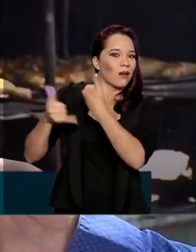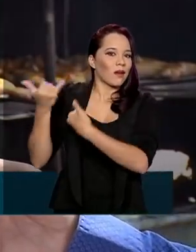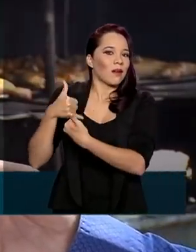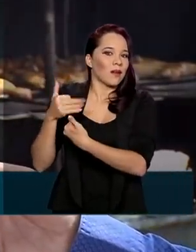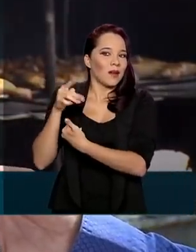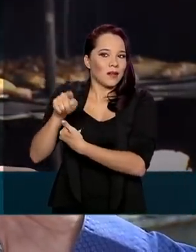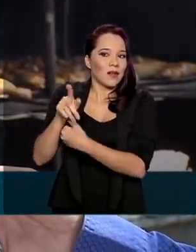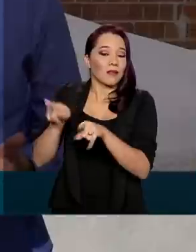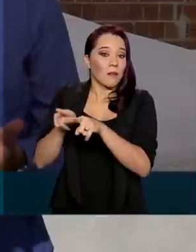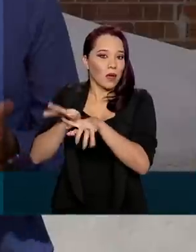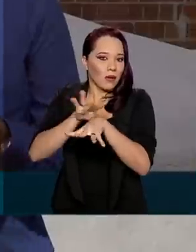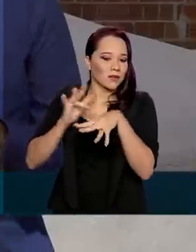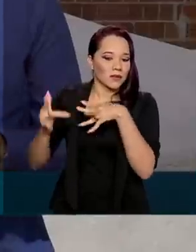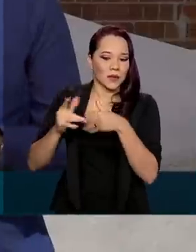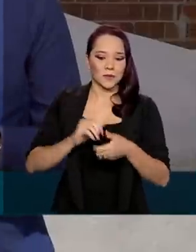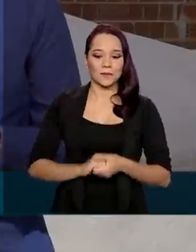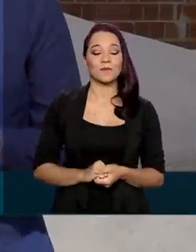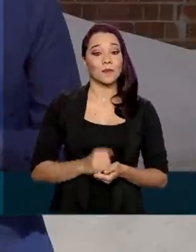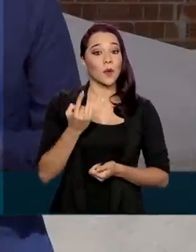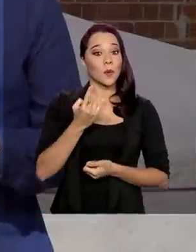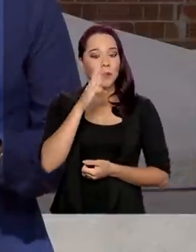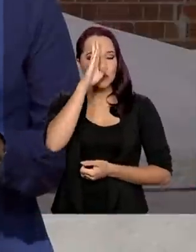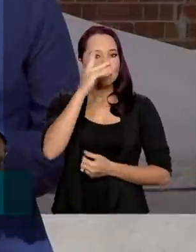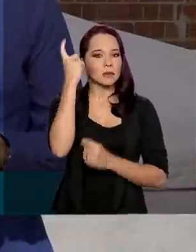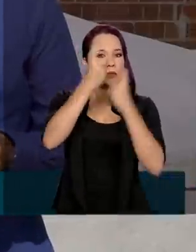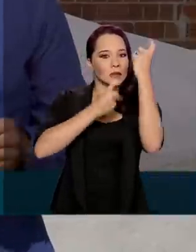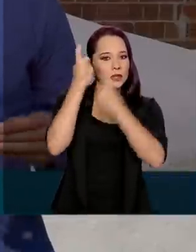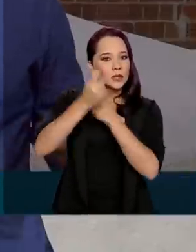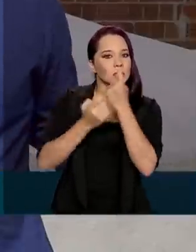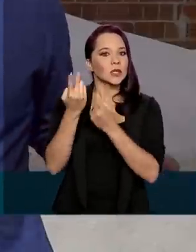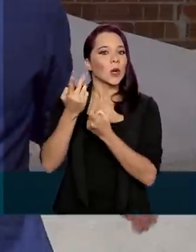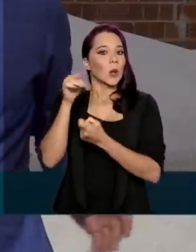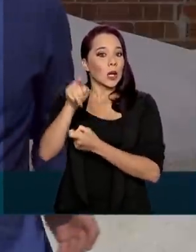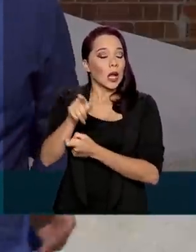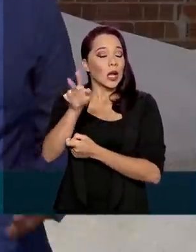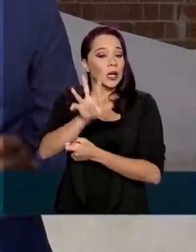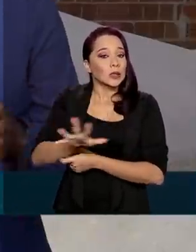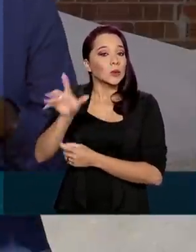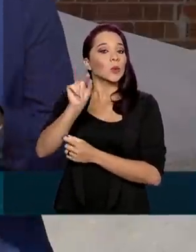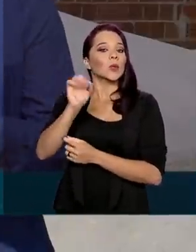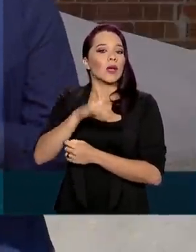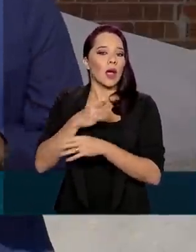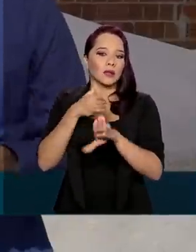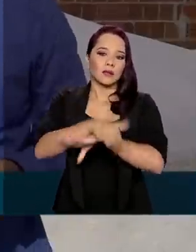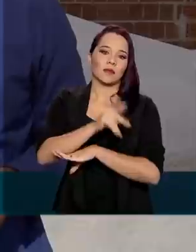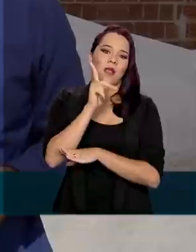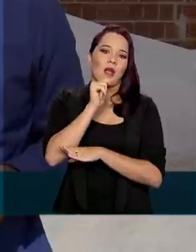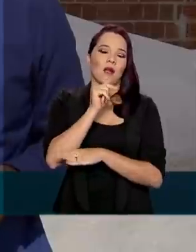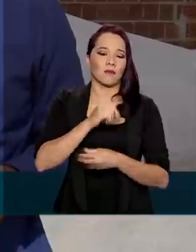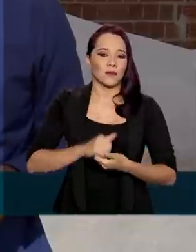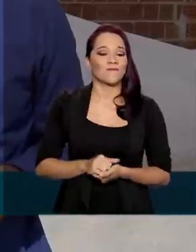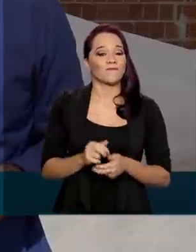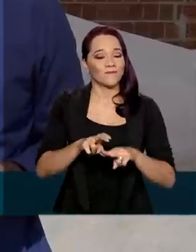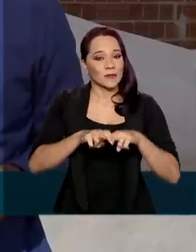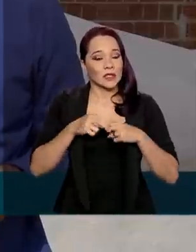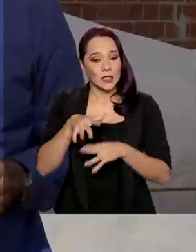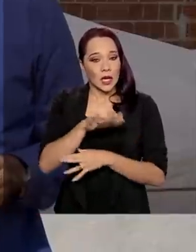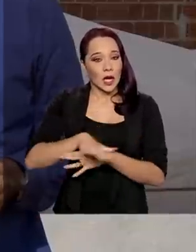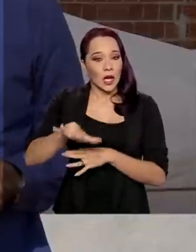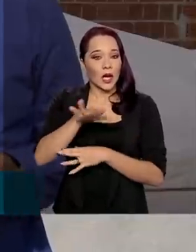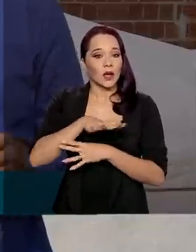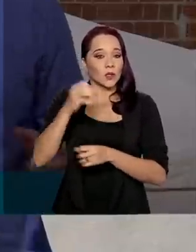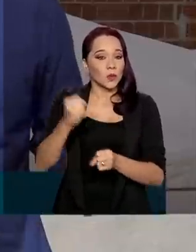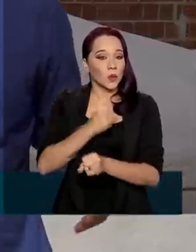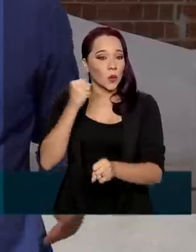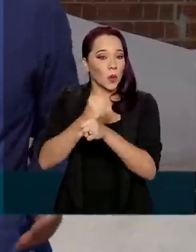redes sociais. Uma das grandes preocupações do semiárido nordestino é o acesso à água. Por isso, o Departamento Nacional